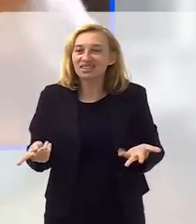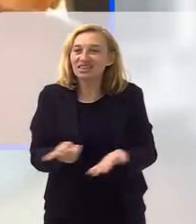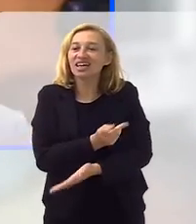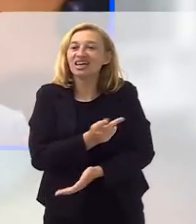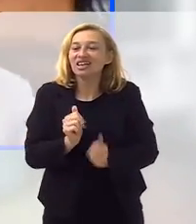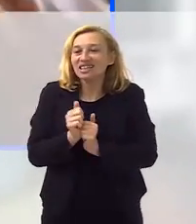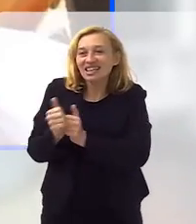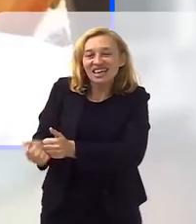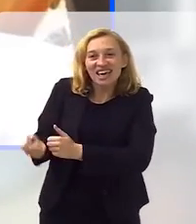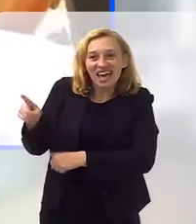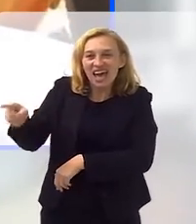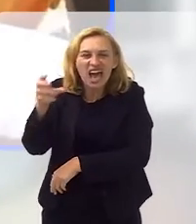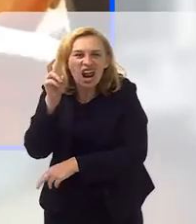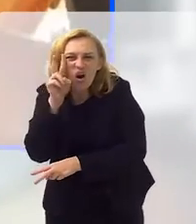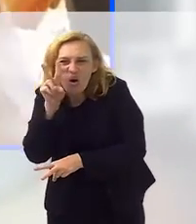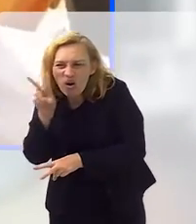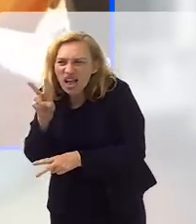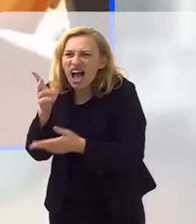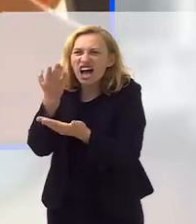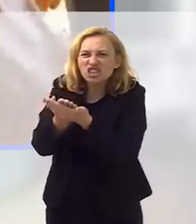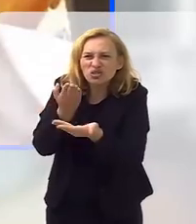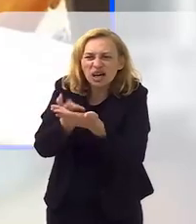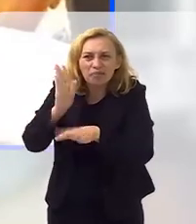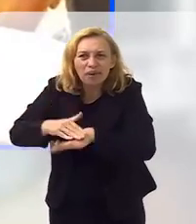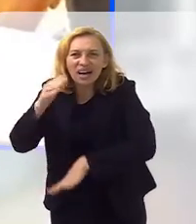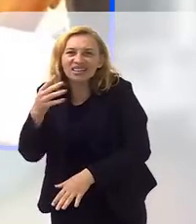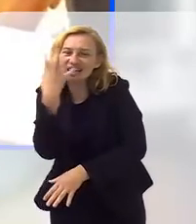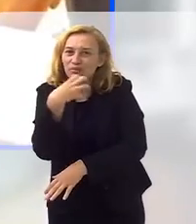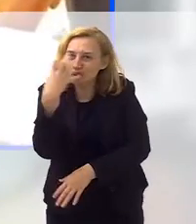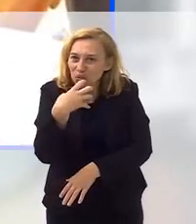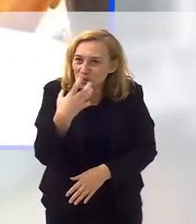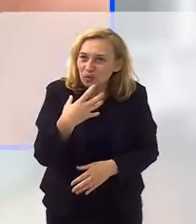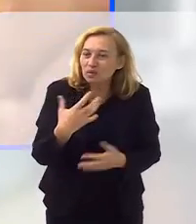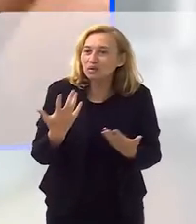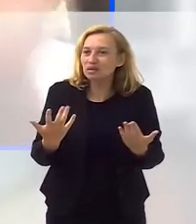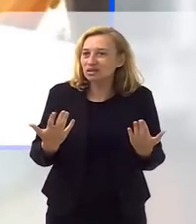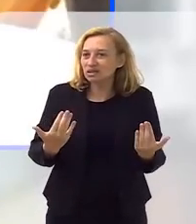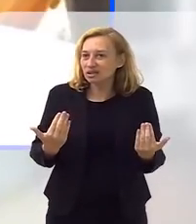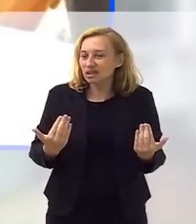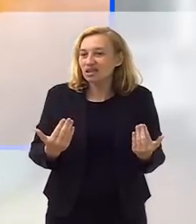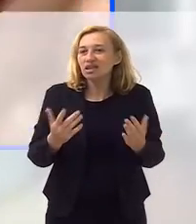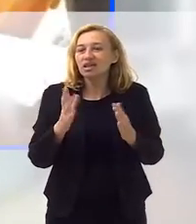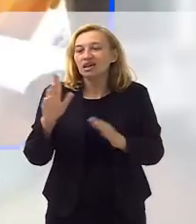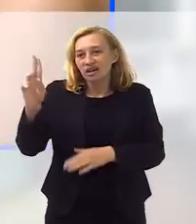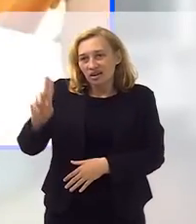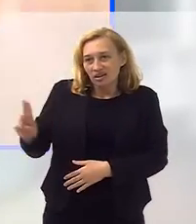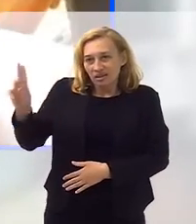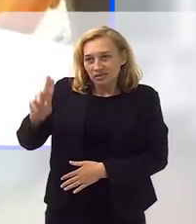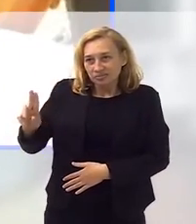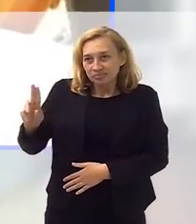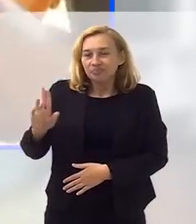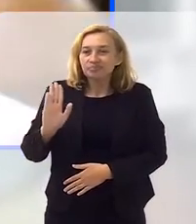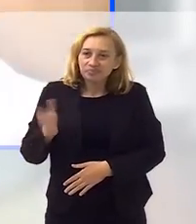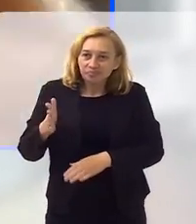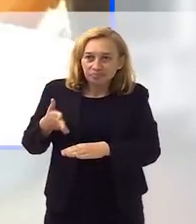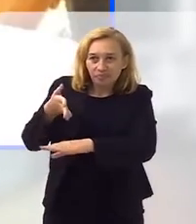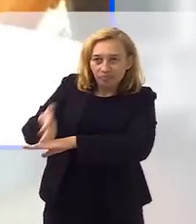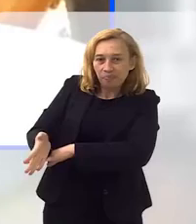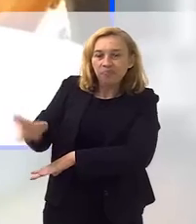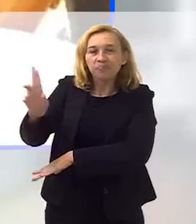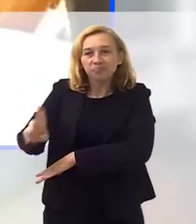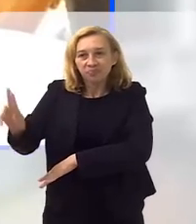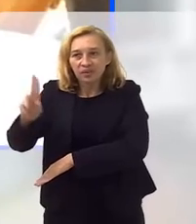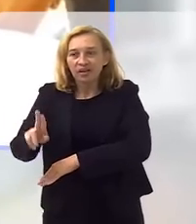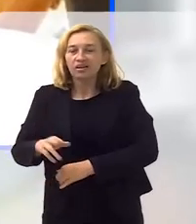eu comecei a seguir muito ela, olhar, estudar mais, a música também, paralelo à minha faculdade, que eu estava já